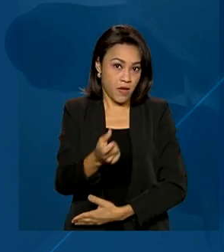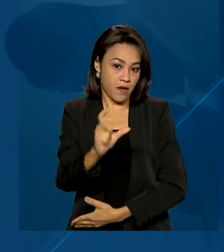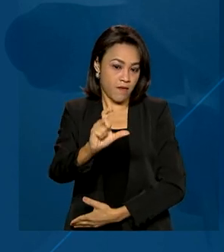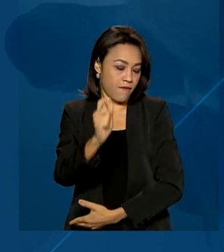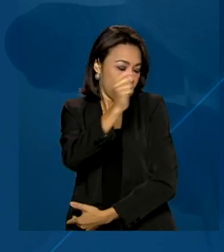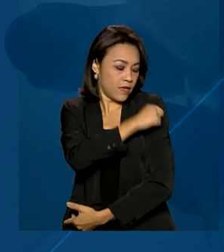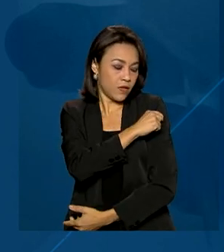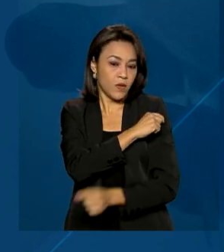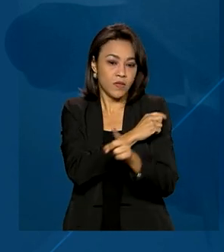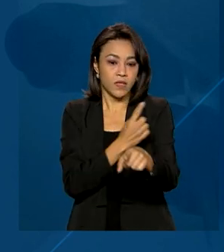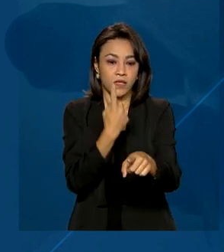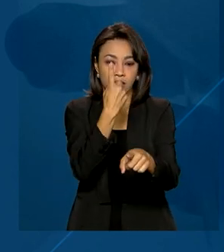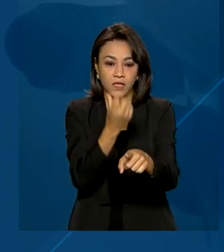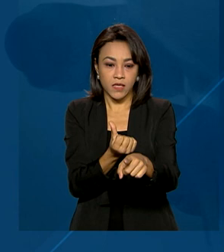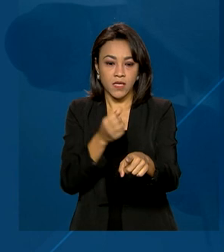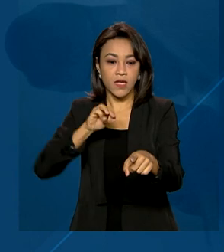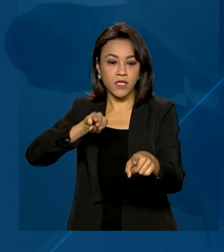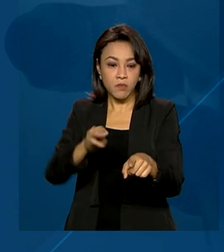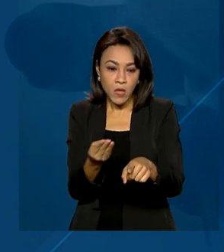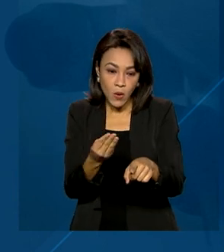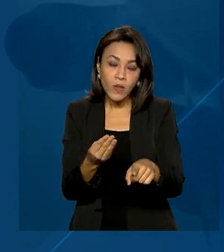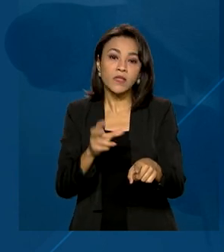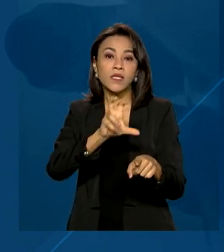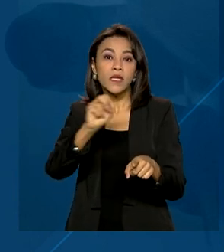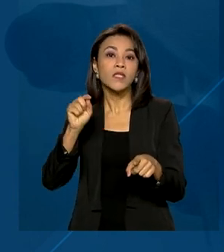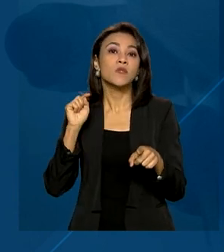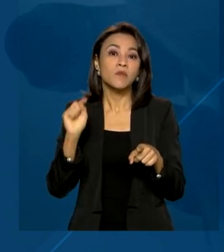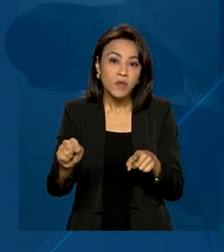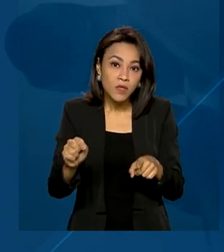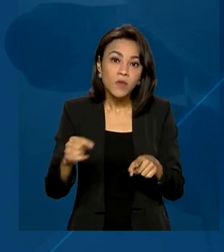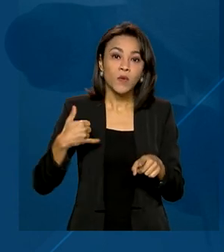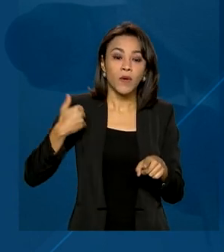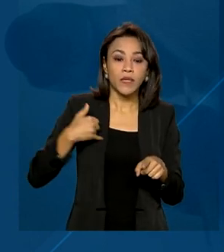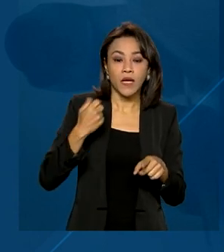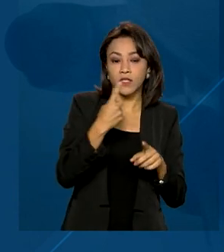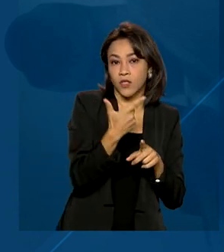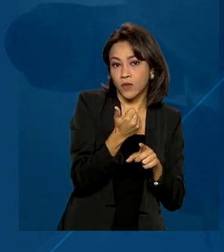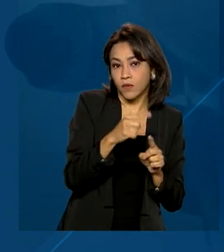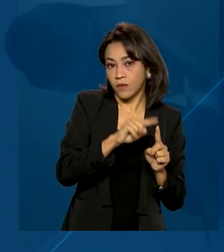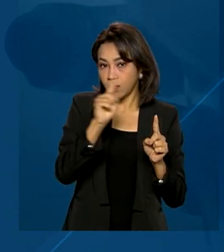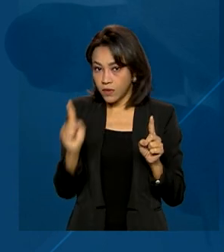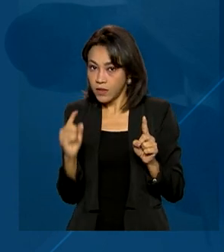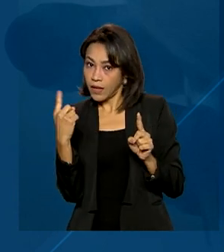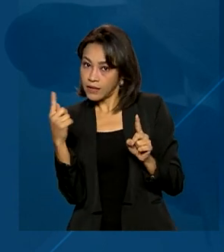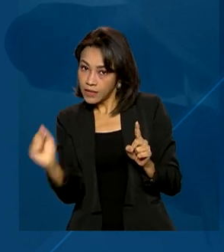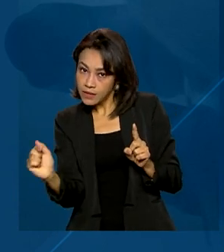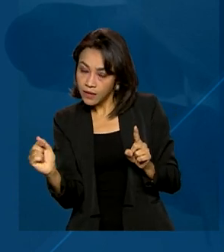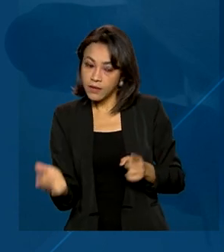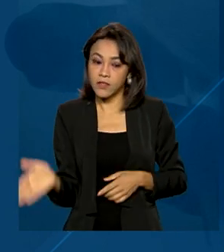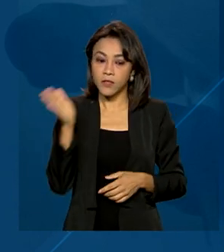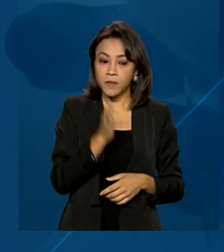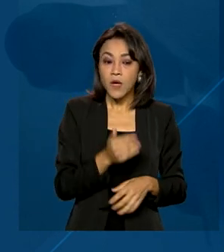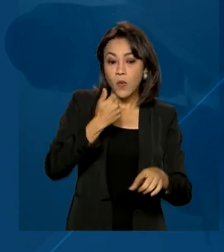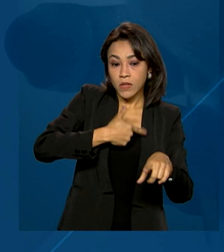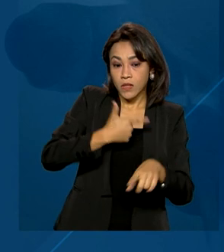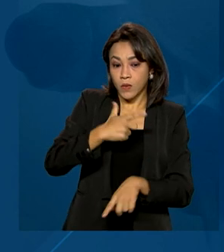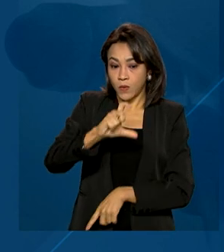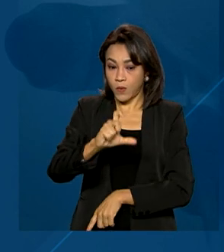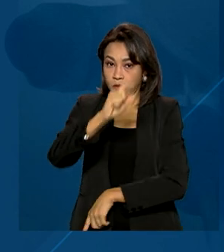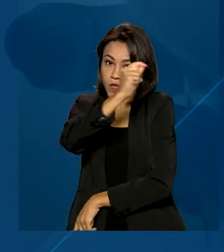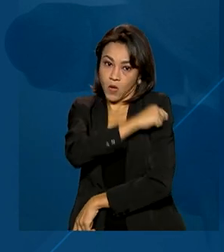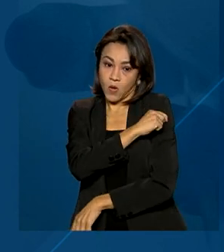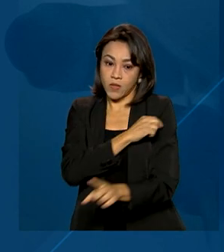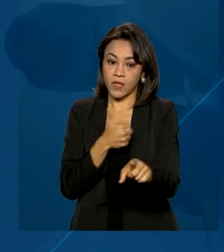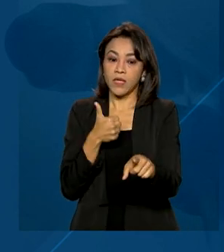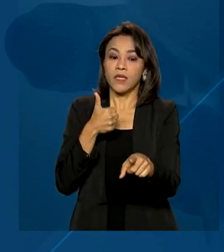16 milhões e meio de adolescentes de 12 a 17 anos. Com a segunda dose, 13